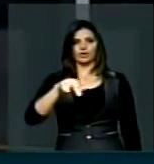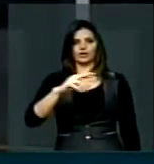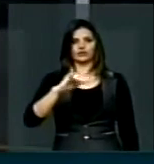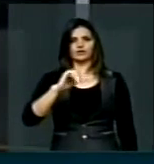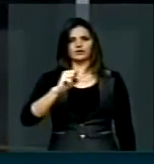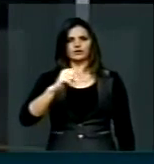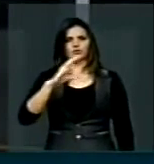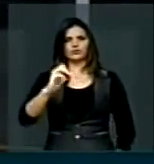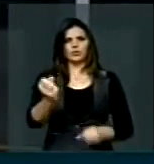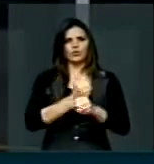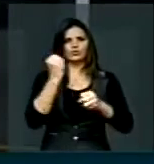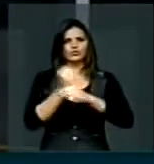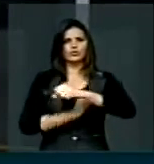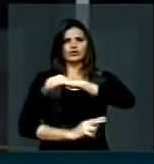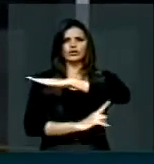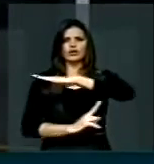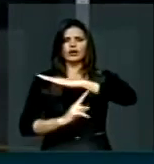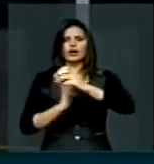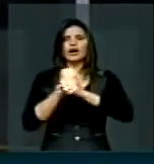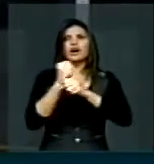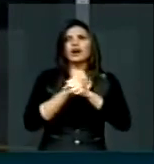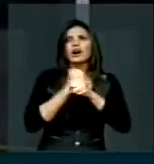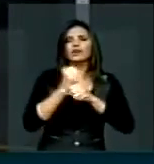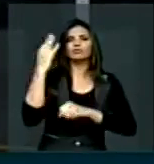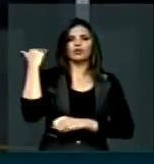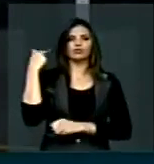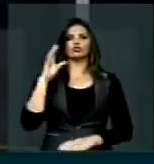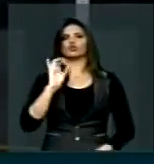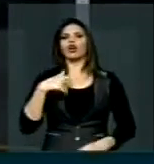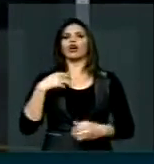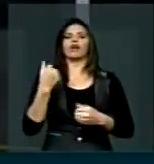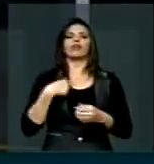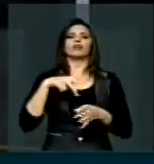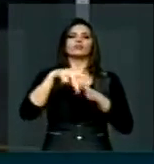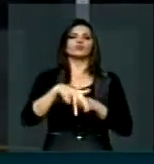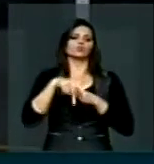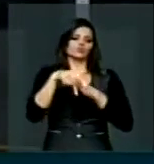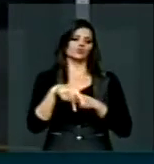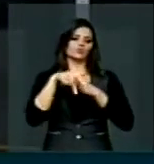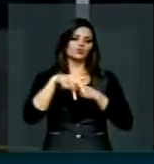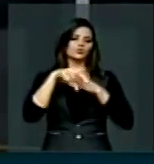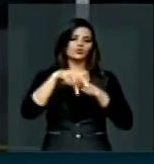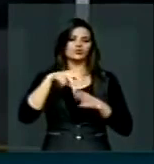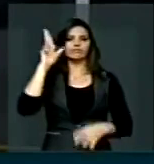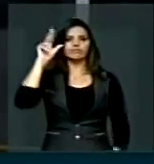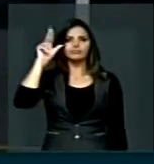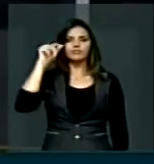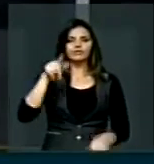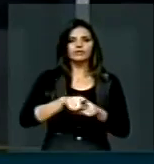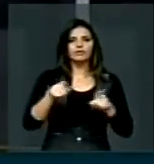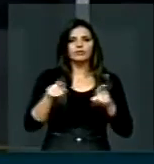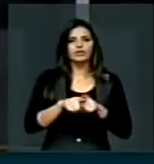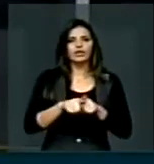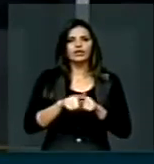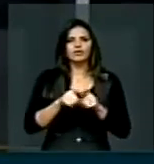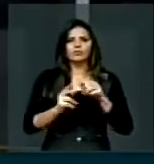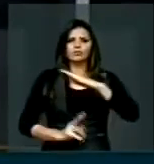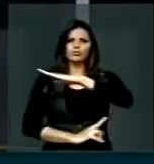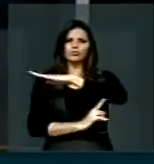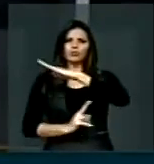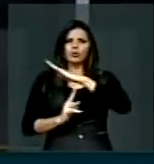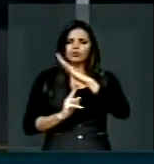quando só tinha carro de boi e jumento. Pontes estreitas, Mauro Benevides. Na BR